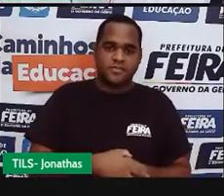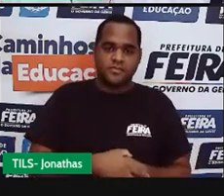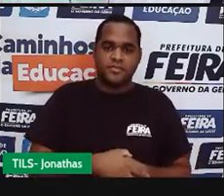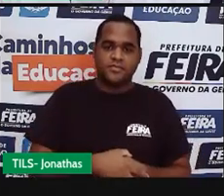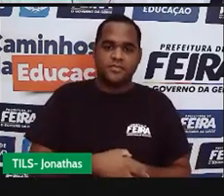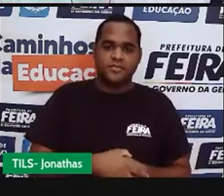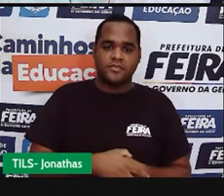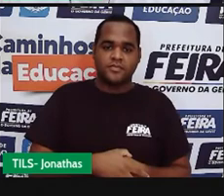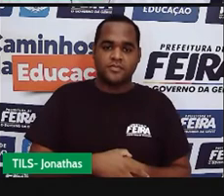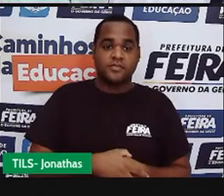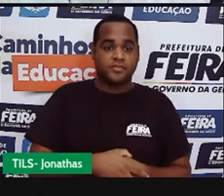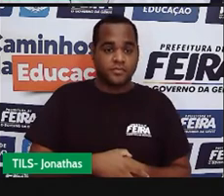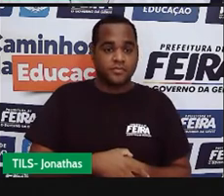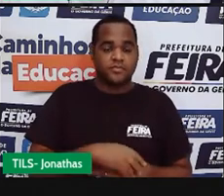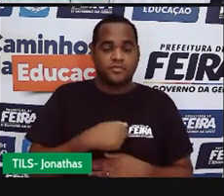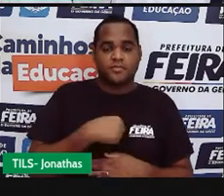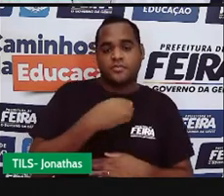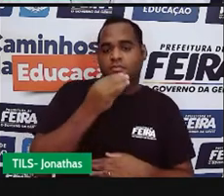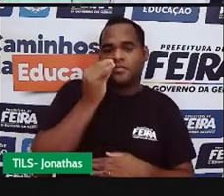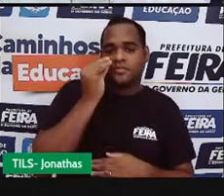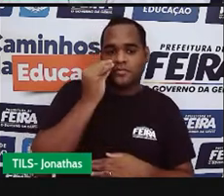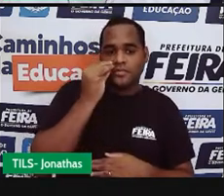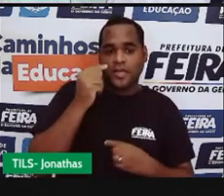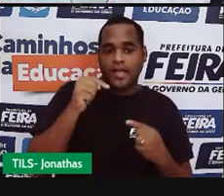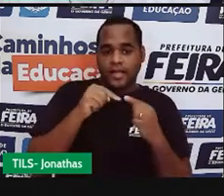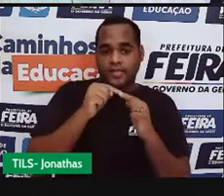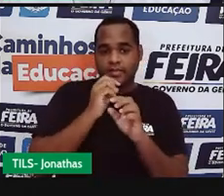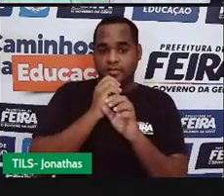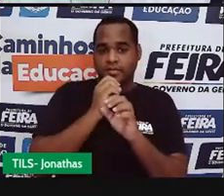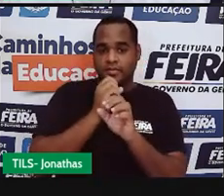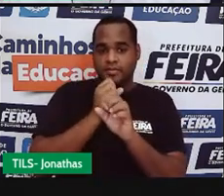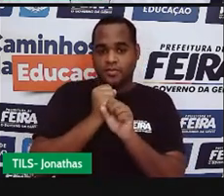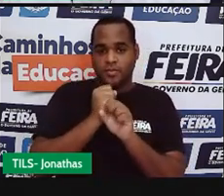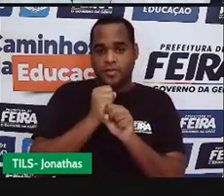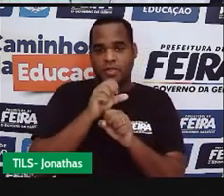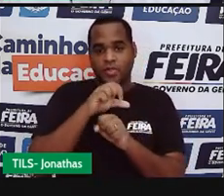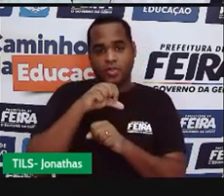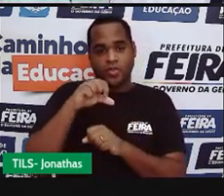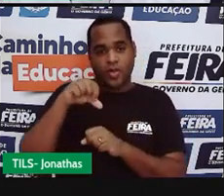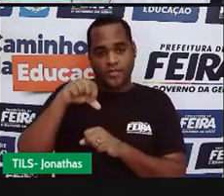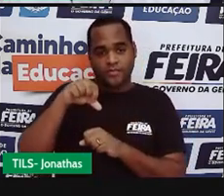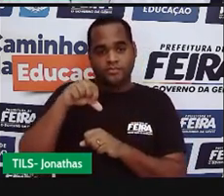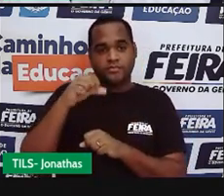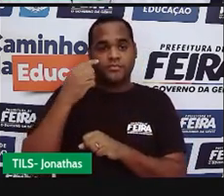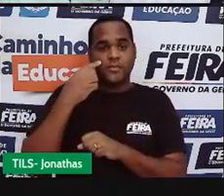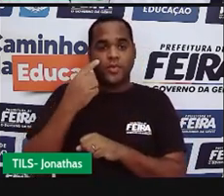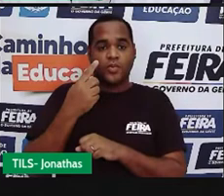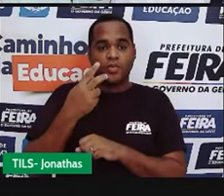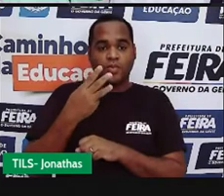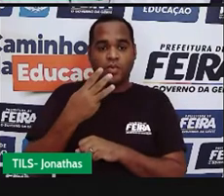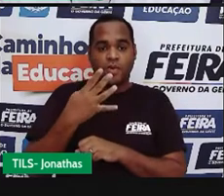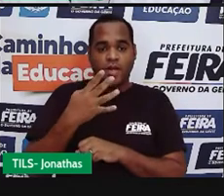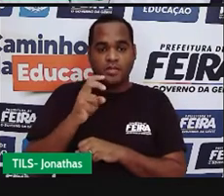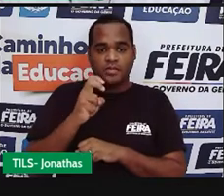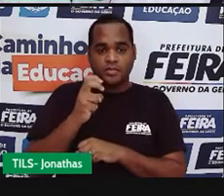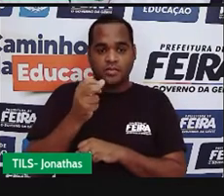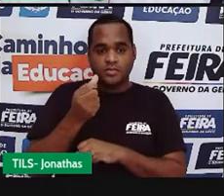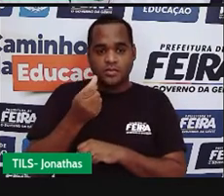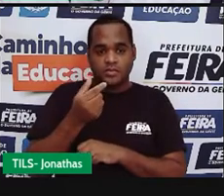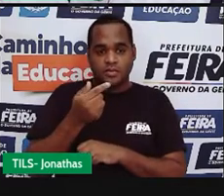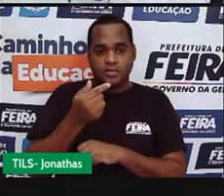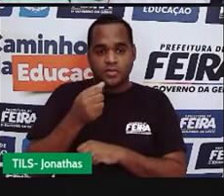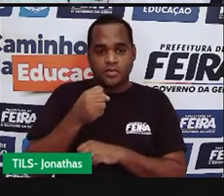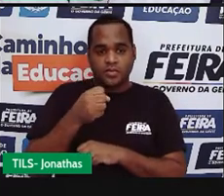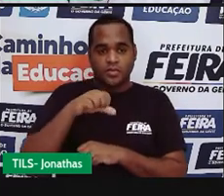Eu vou tentar fazer esse aqui medindo nove. Olha só. Um, dois, três, quatro,